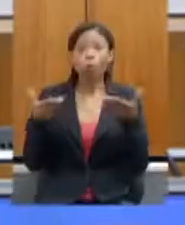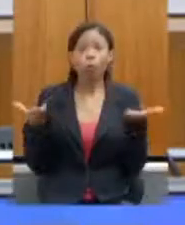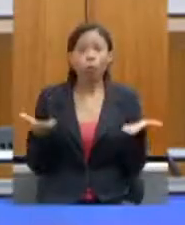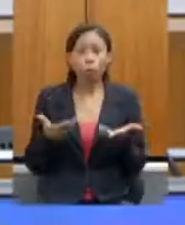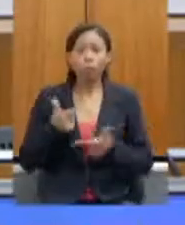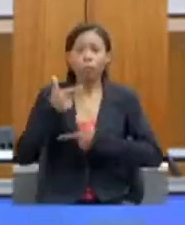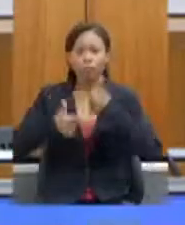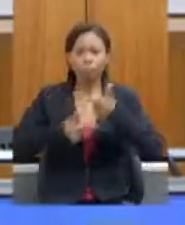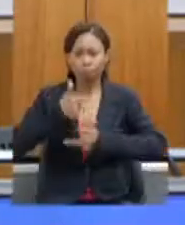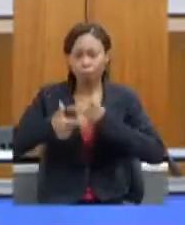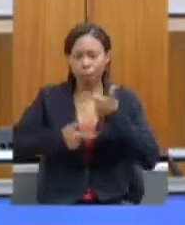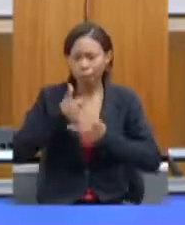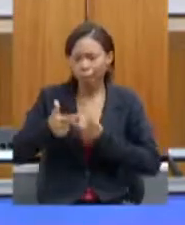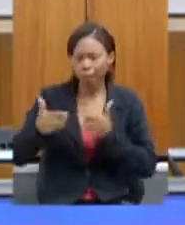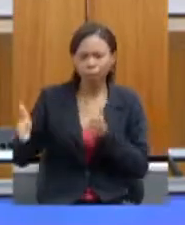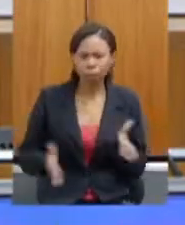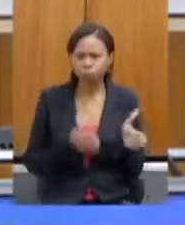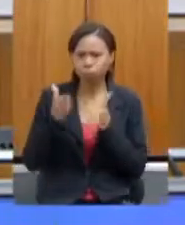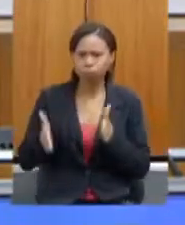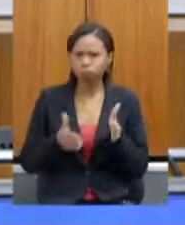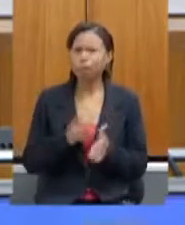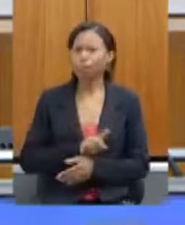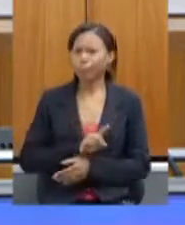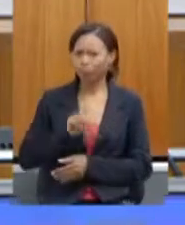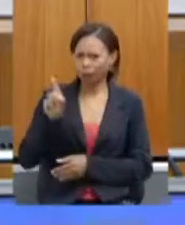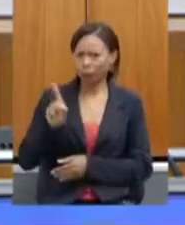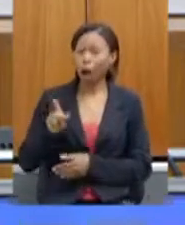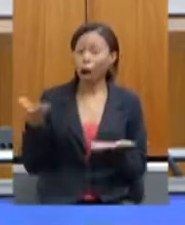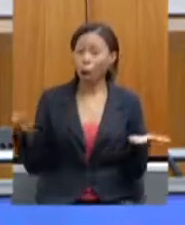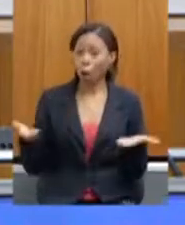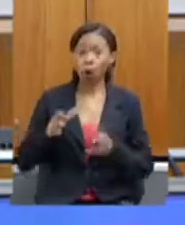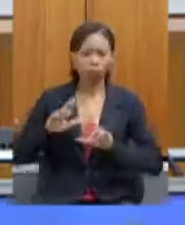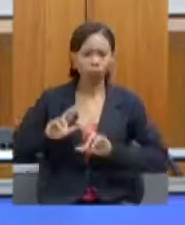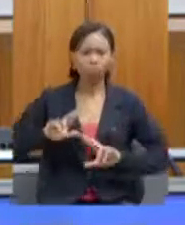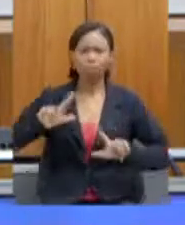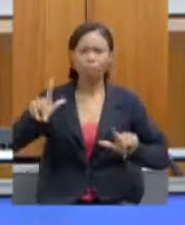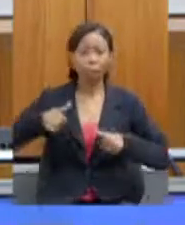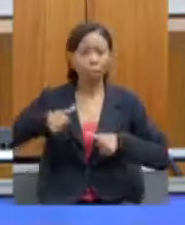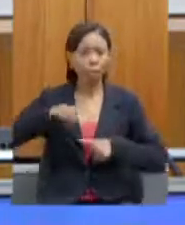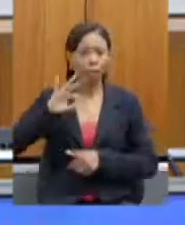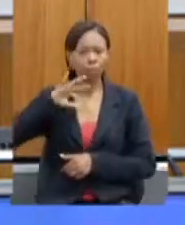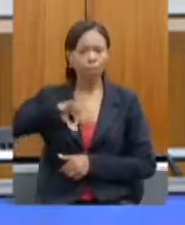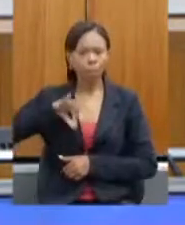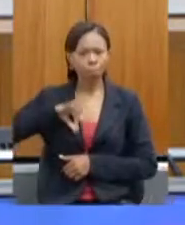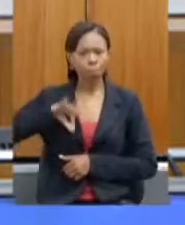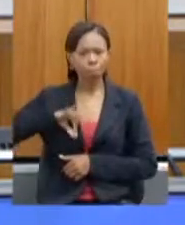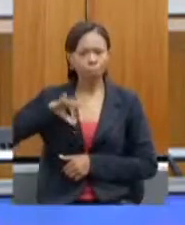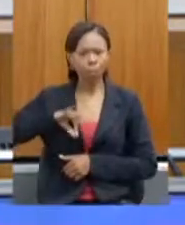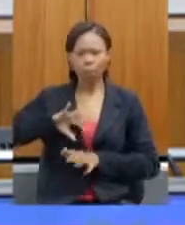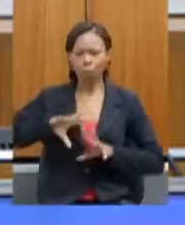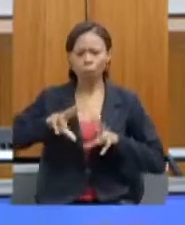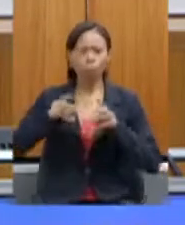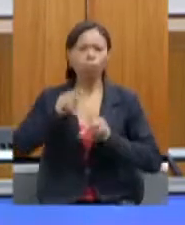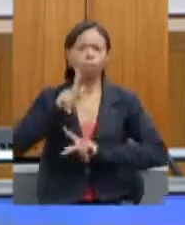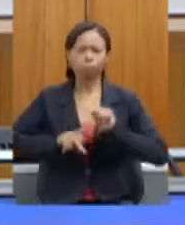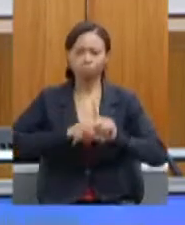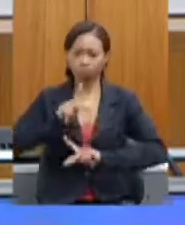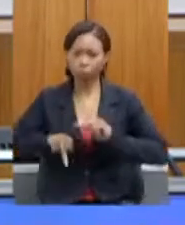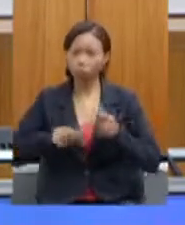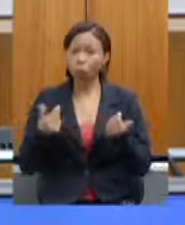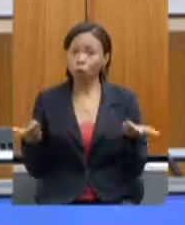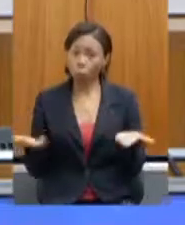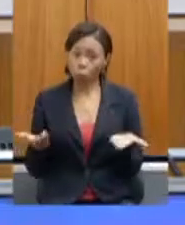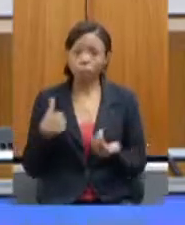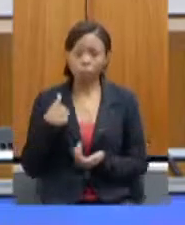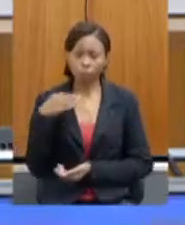e a realidade da região é outra com a produção de alimentos, trazendo mais renda para todas as pessoas. Então, eu vejo que